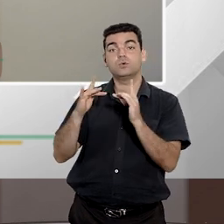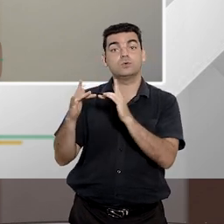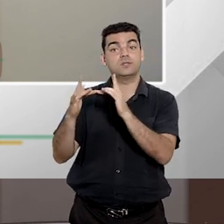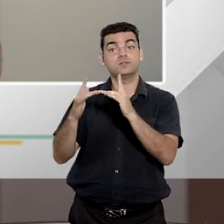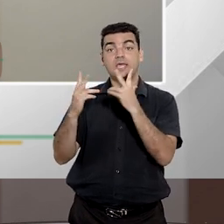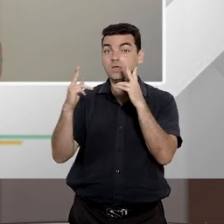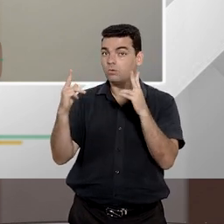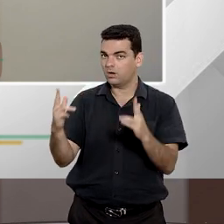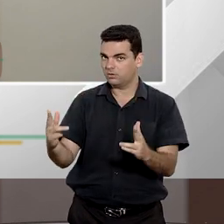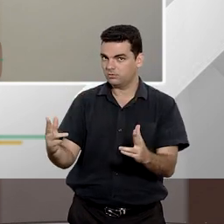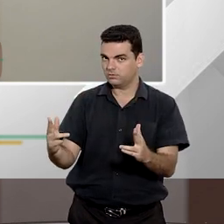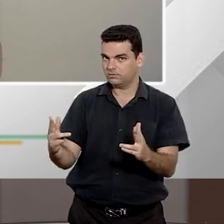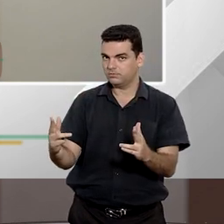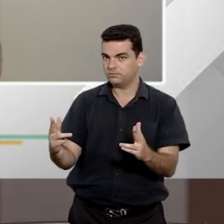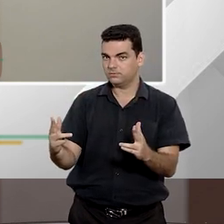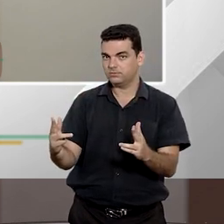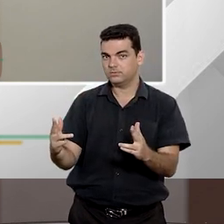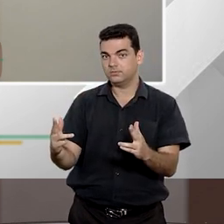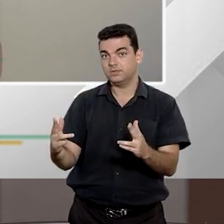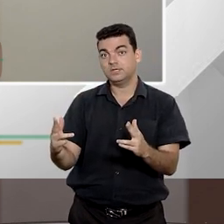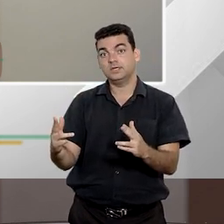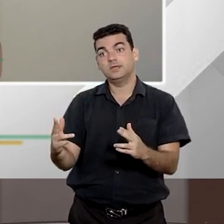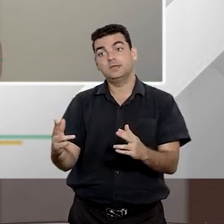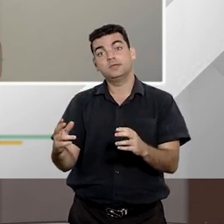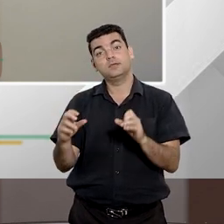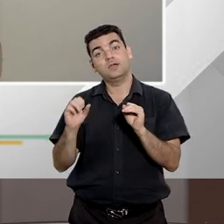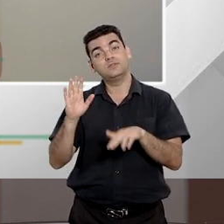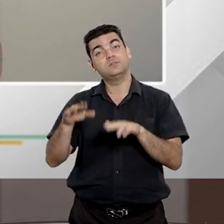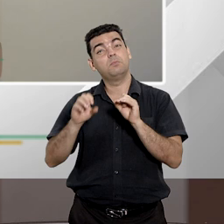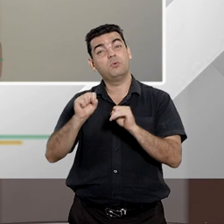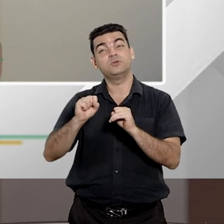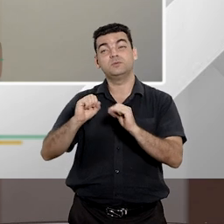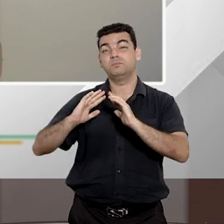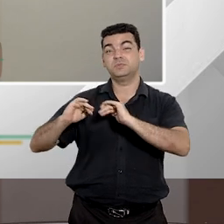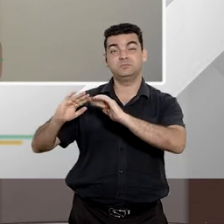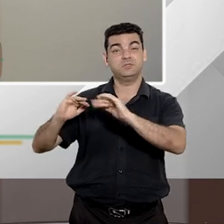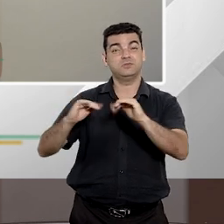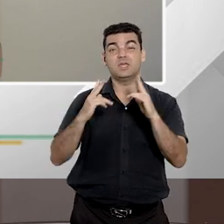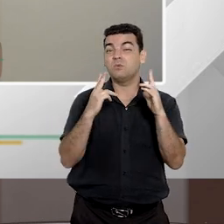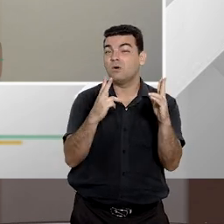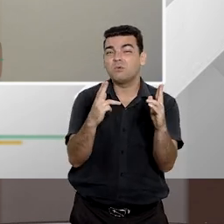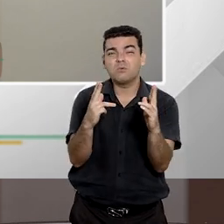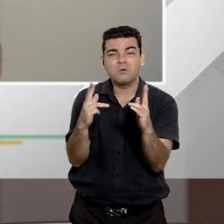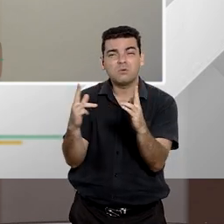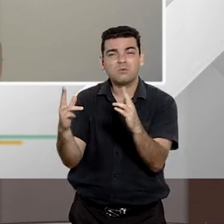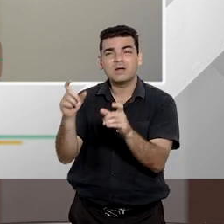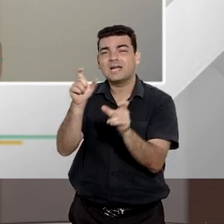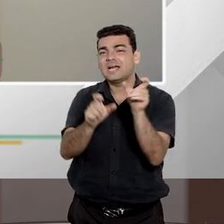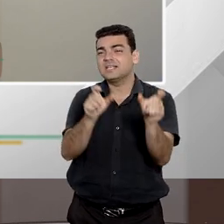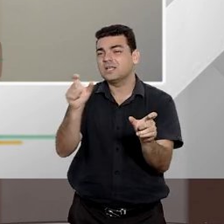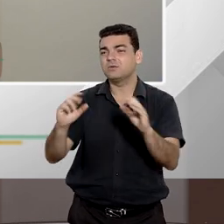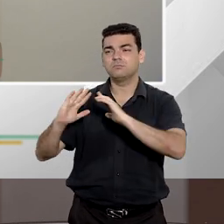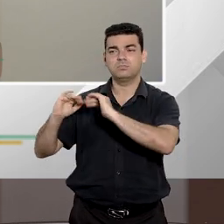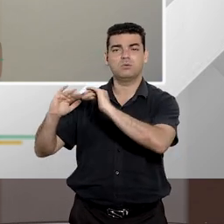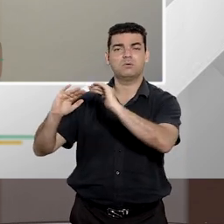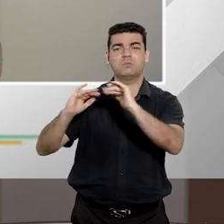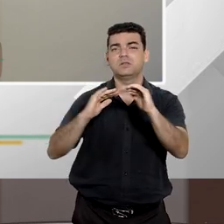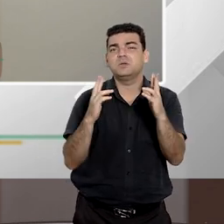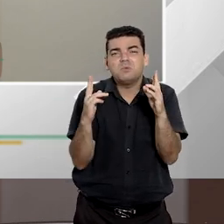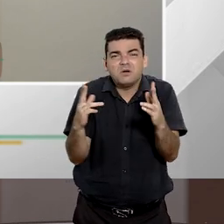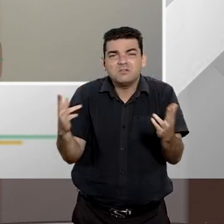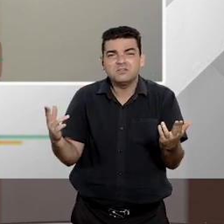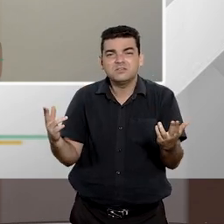iguais que dariam um ensejo a diversas demandas igualmente semelhantes, na verdade,